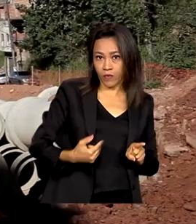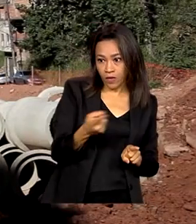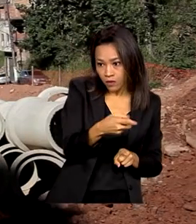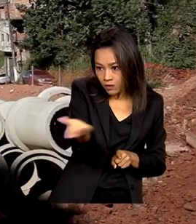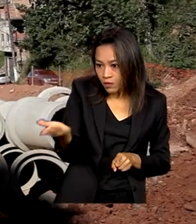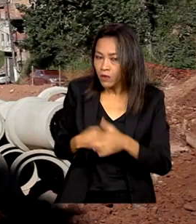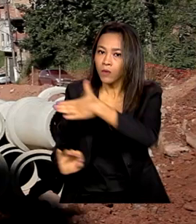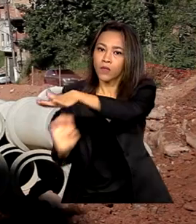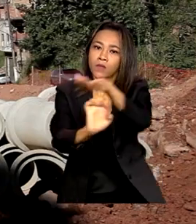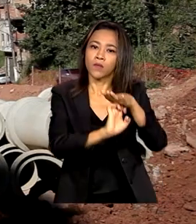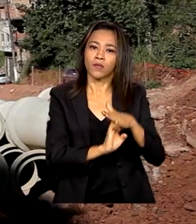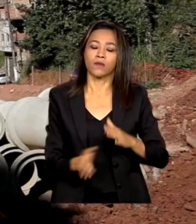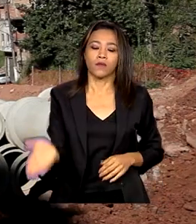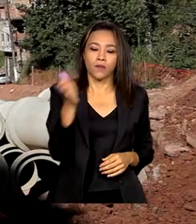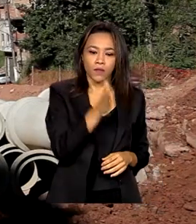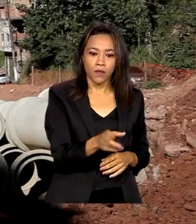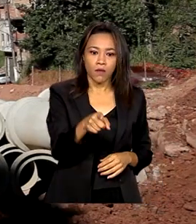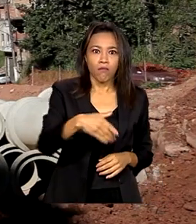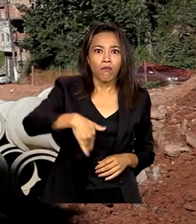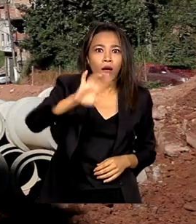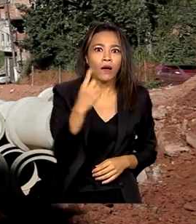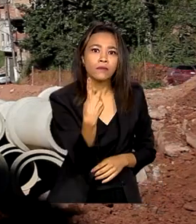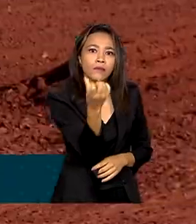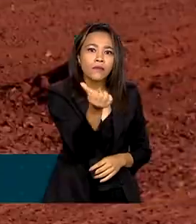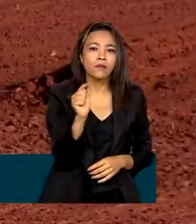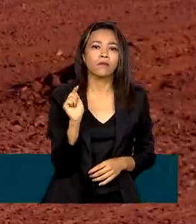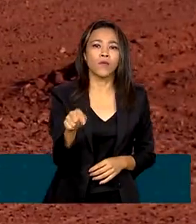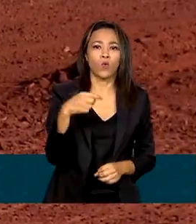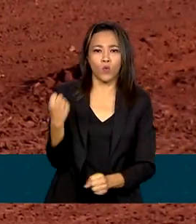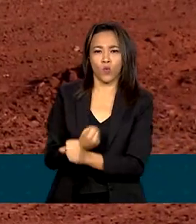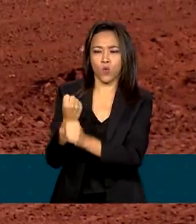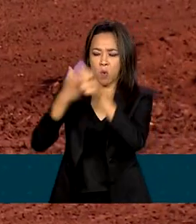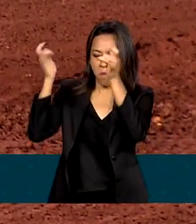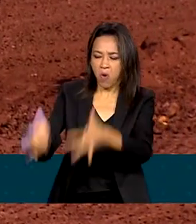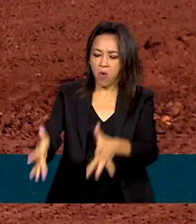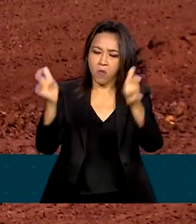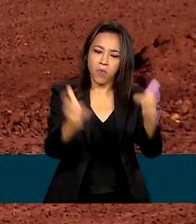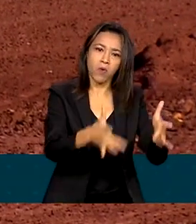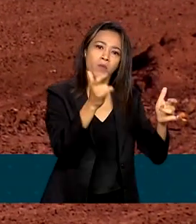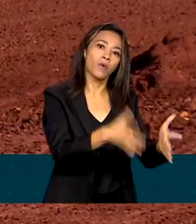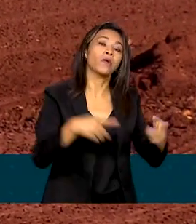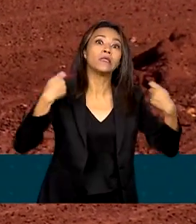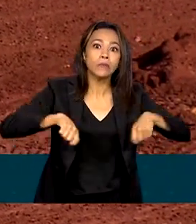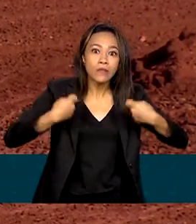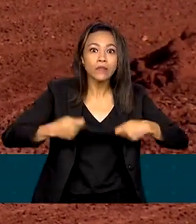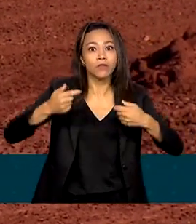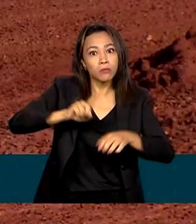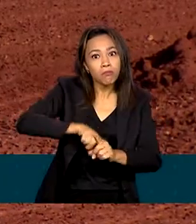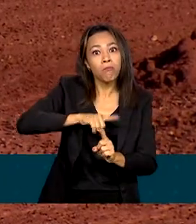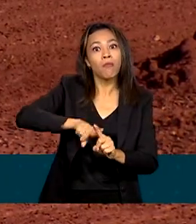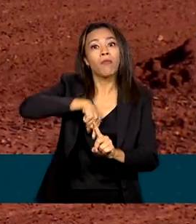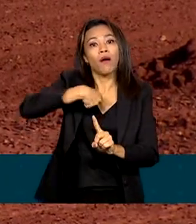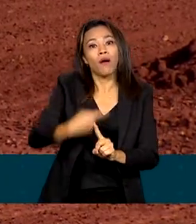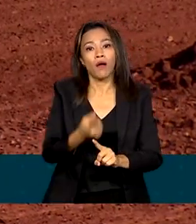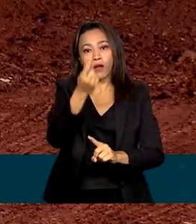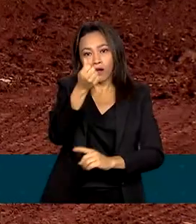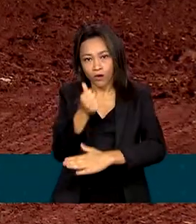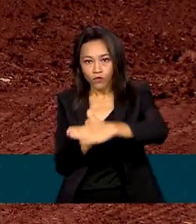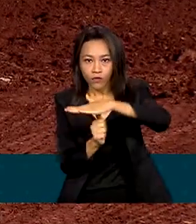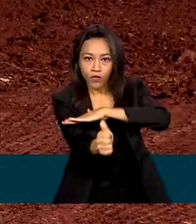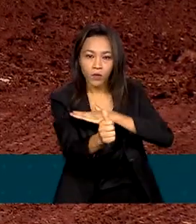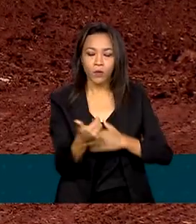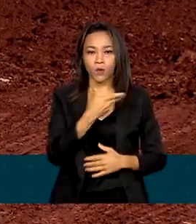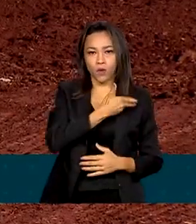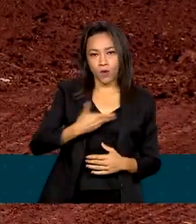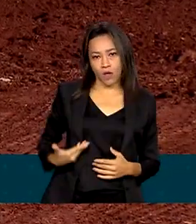Com mais de 16 mil obras paralisadas e demandas por novos investimentos, o governo brasileiro vai